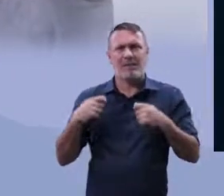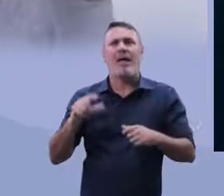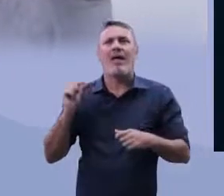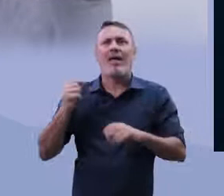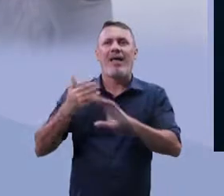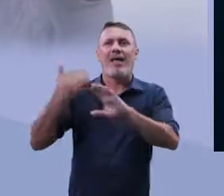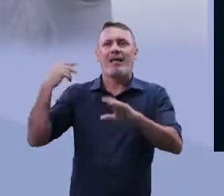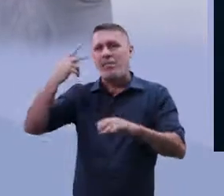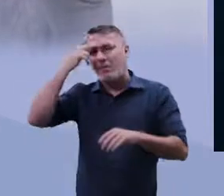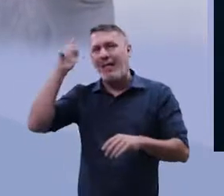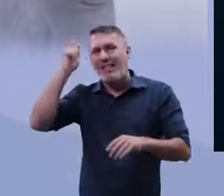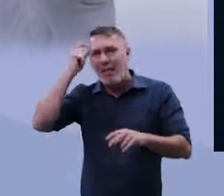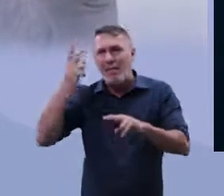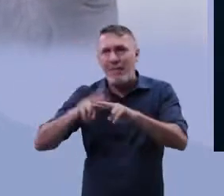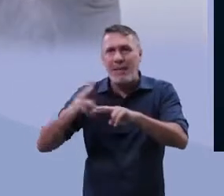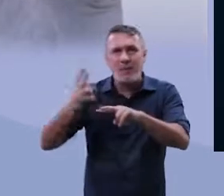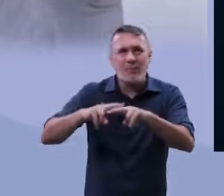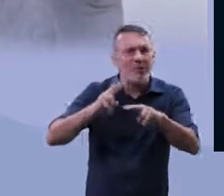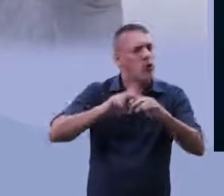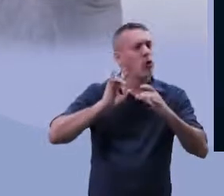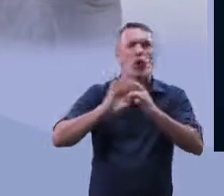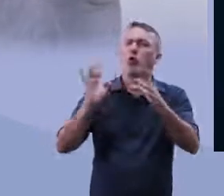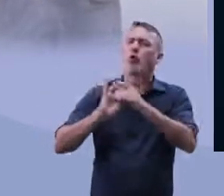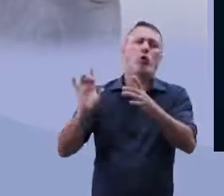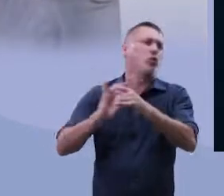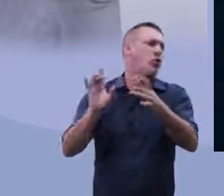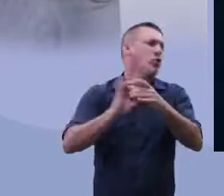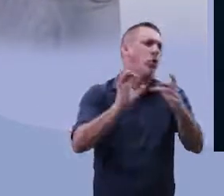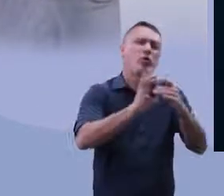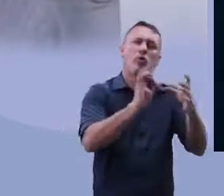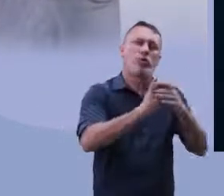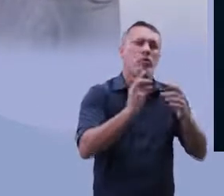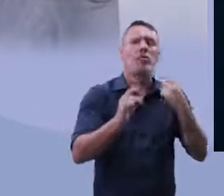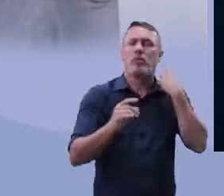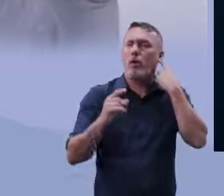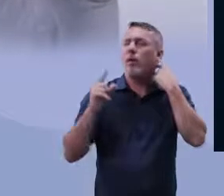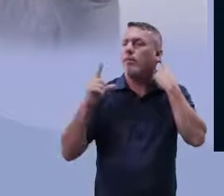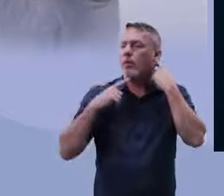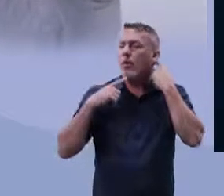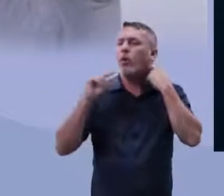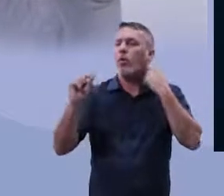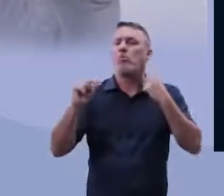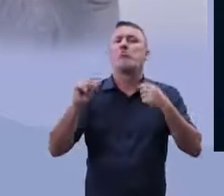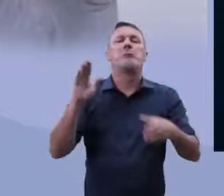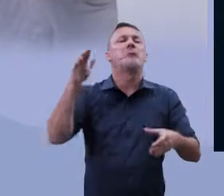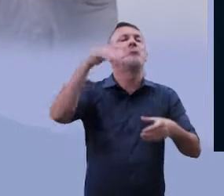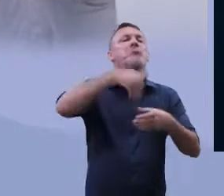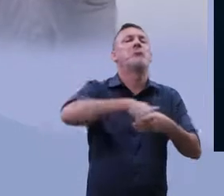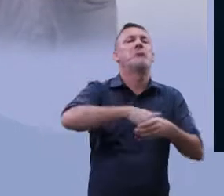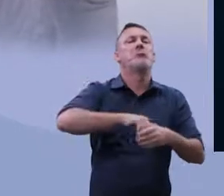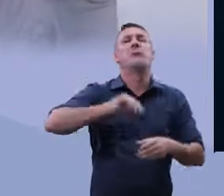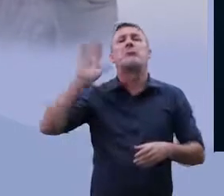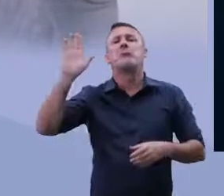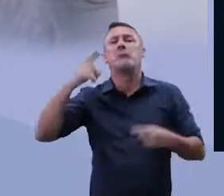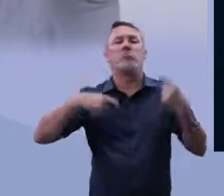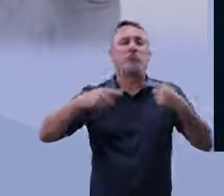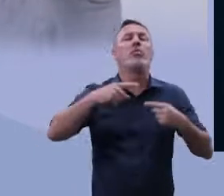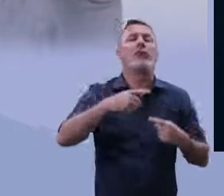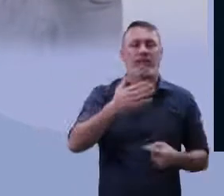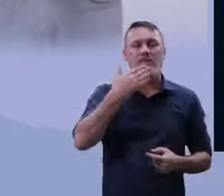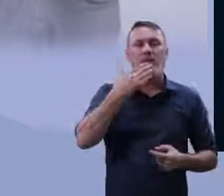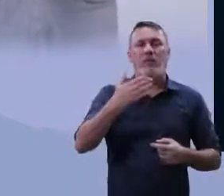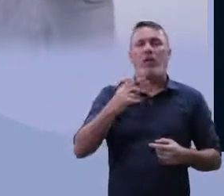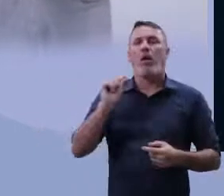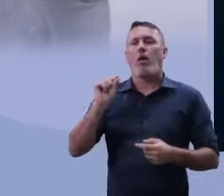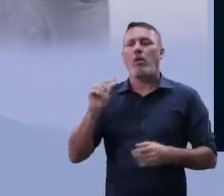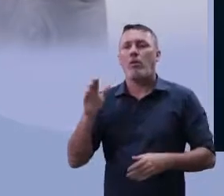foram presos pelo Apartheid. Teoricamente falando, fizeram um plebiscito. e com isso tiveram